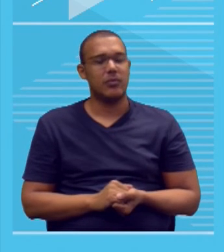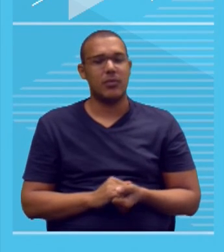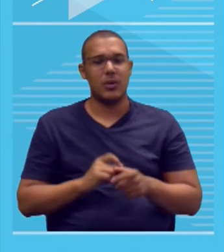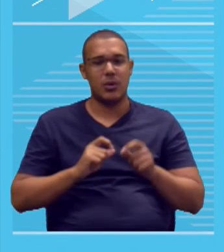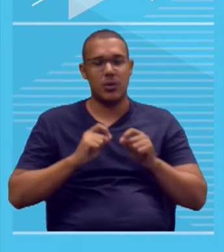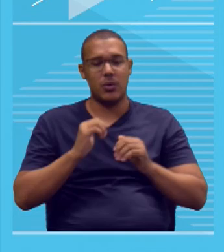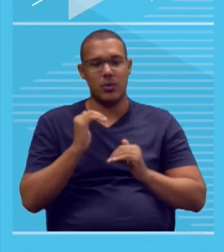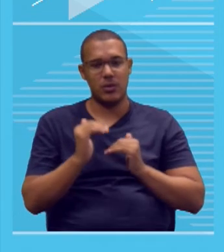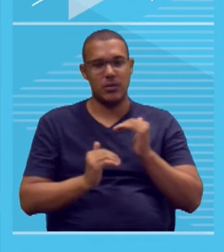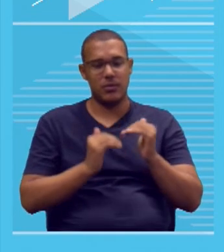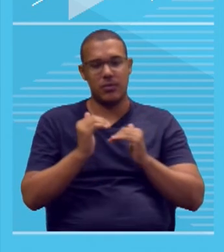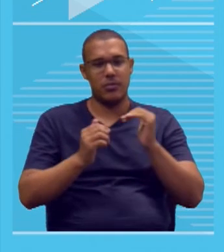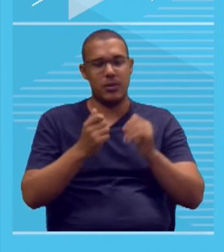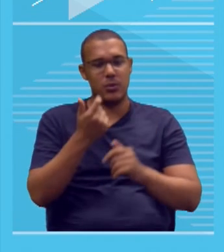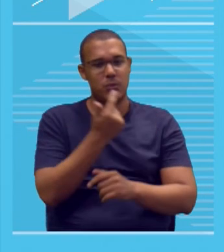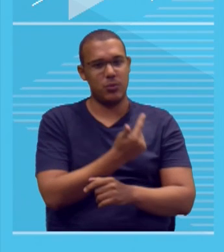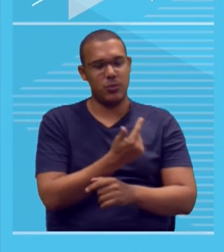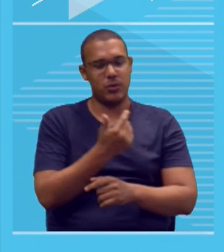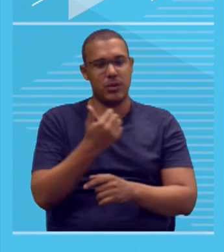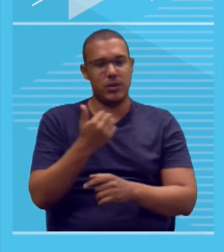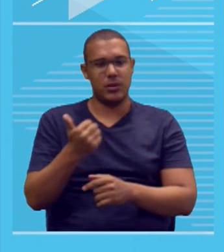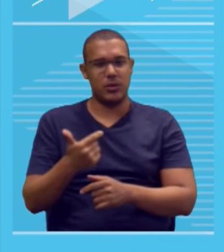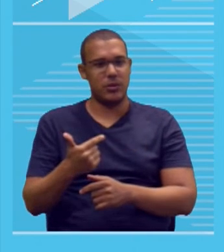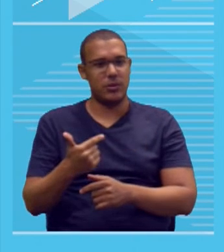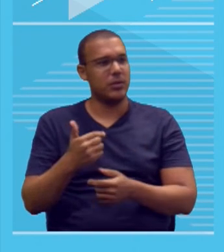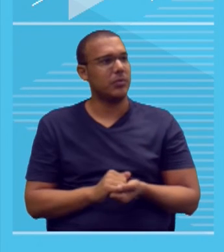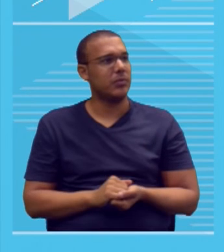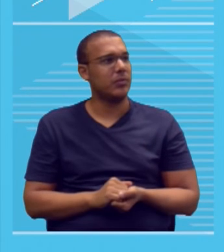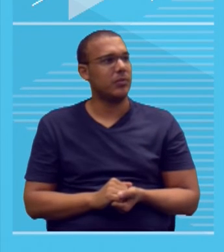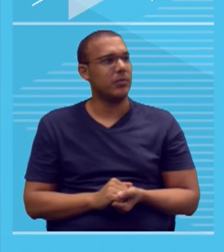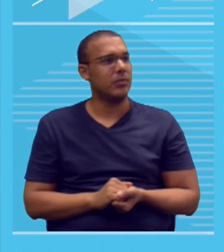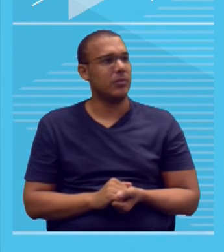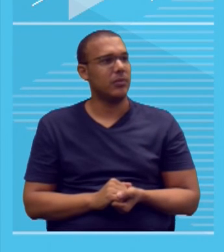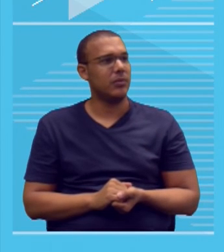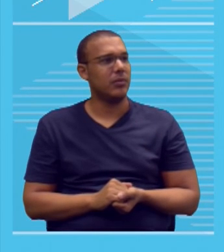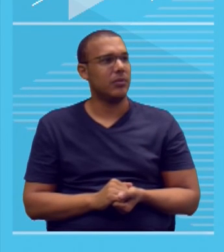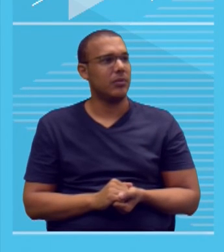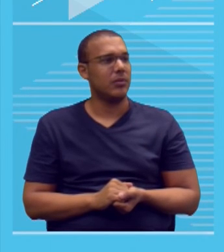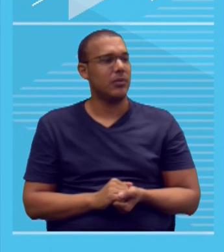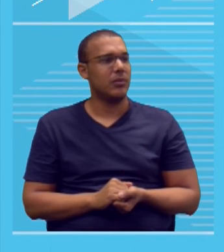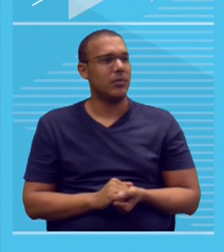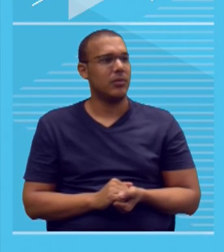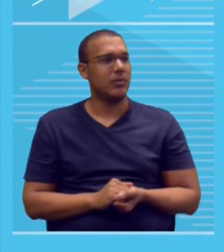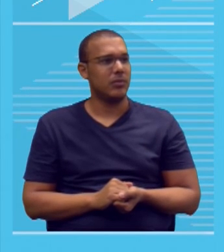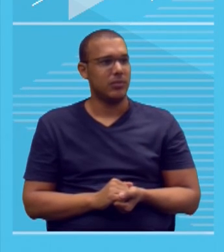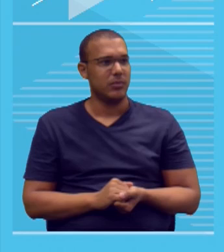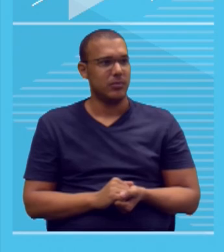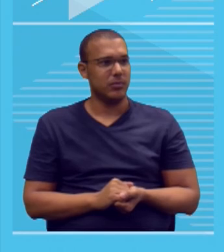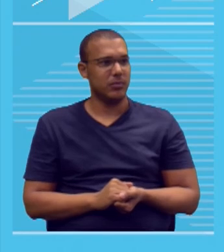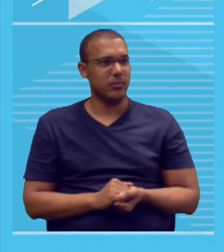Desenvolvimento 1 e desenvolvimento 2. Olha aí o 1. Tese. Vamos lá.